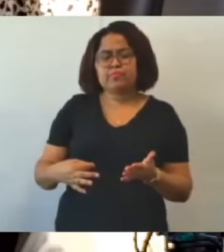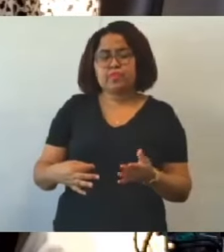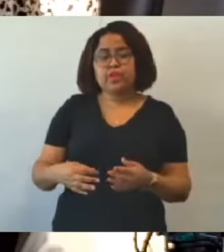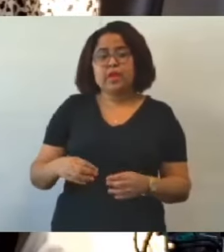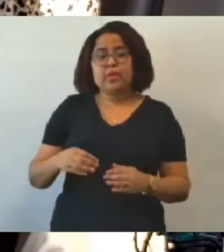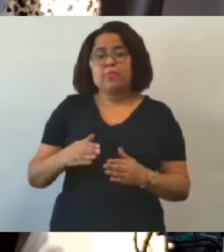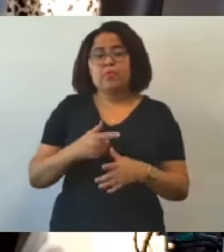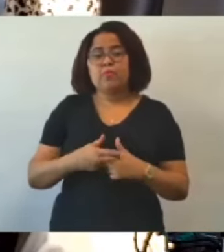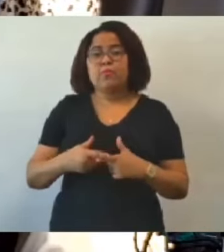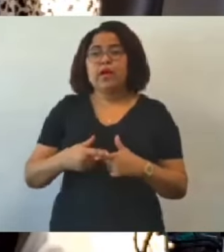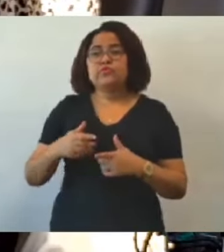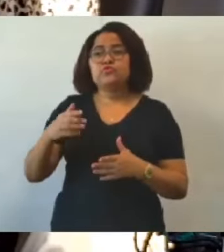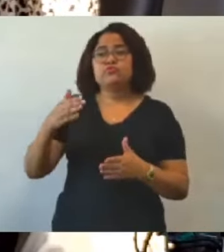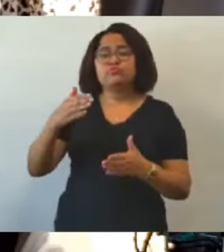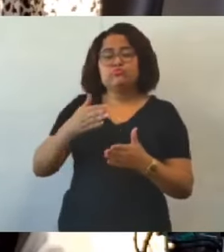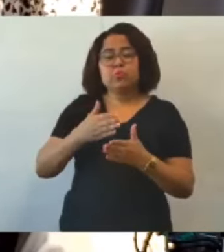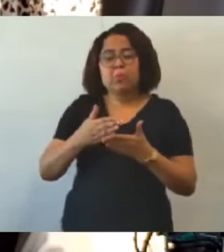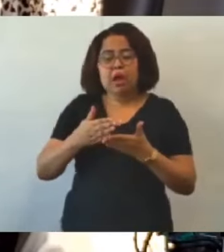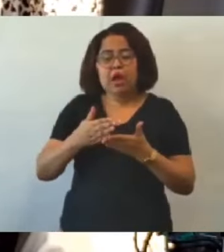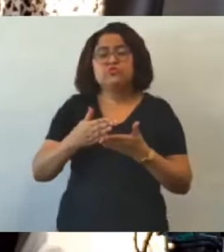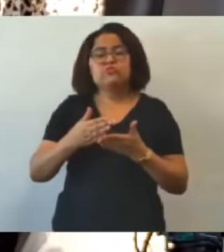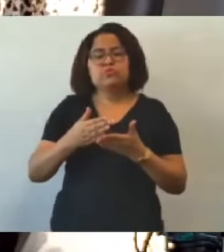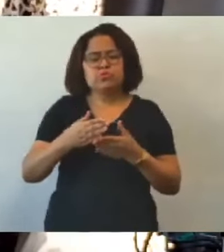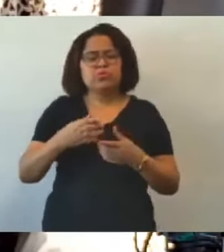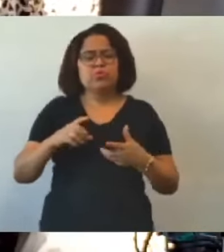Executivo para poder ampliar este número.